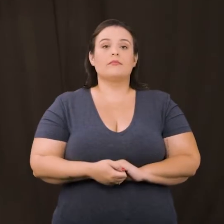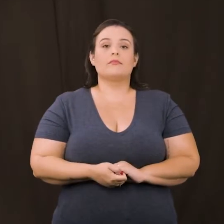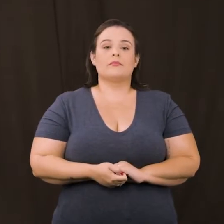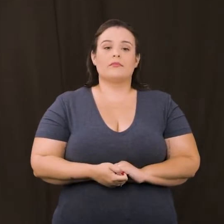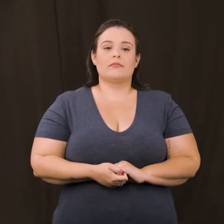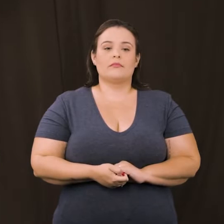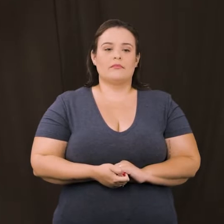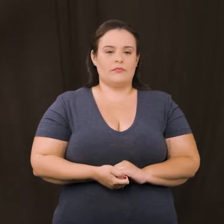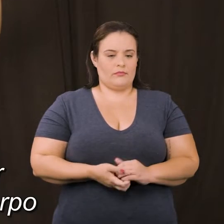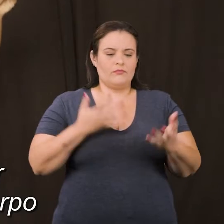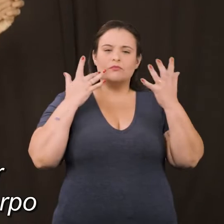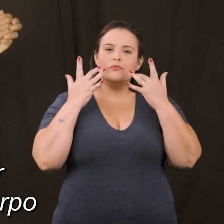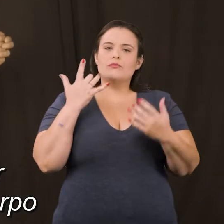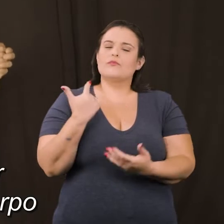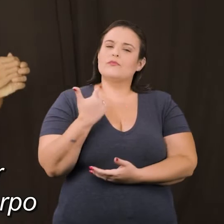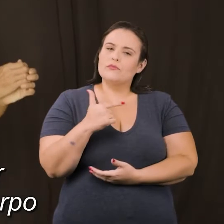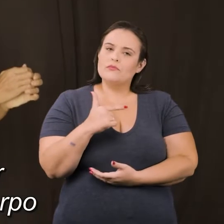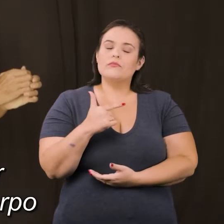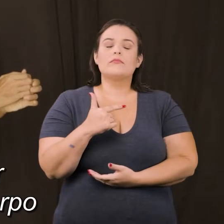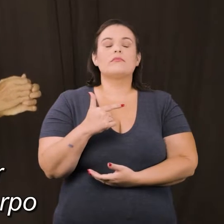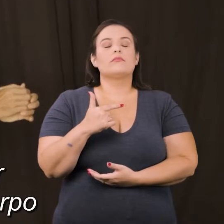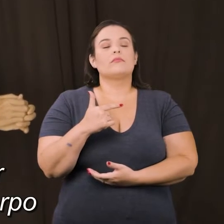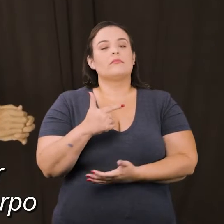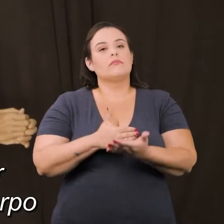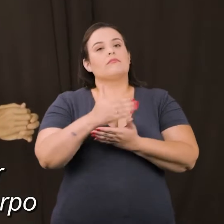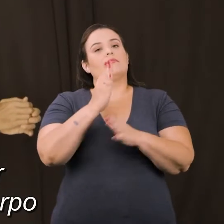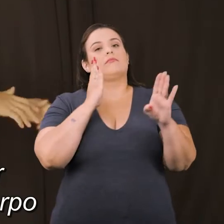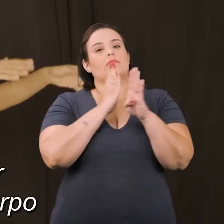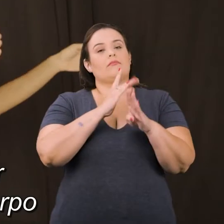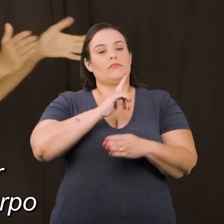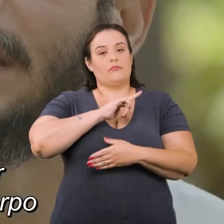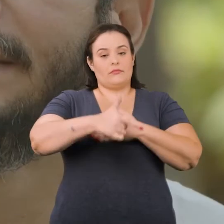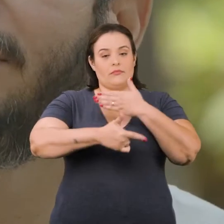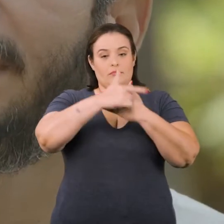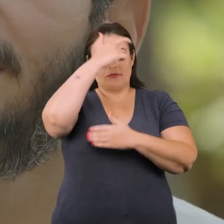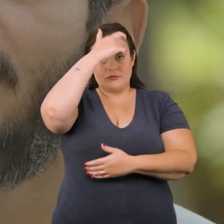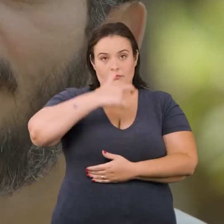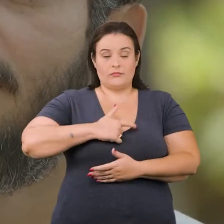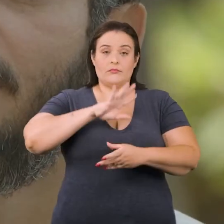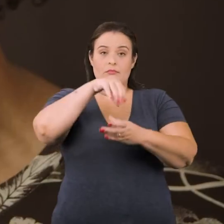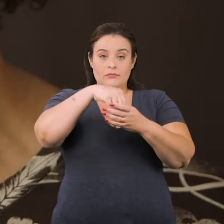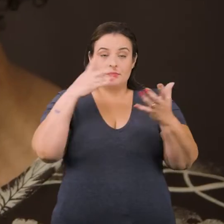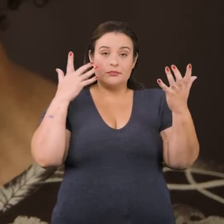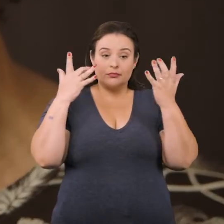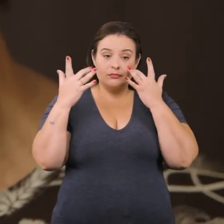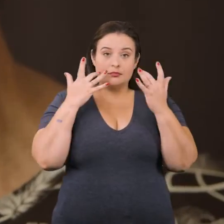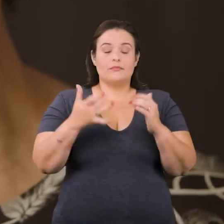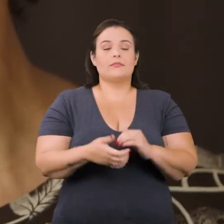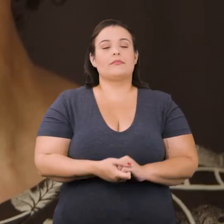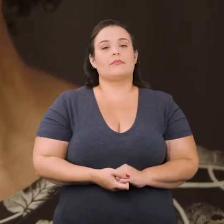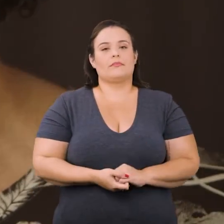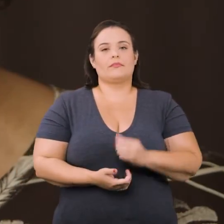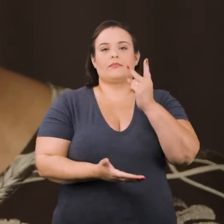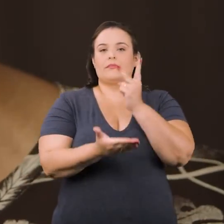hierarquia do texto, a gente começou a perceber que havia um novo papel do corpo dentro daquele teatro. Todo movimento,